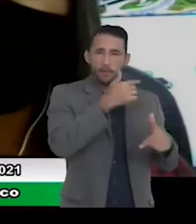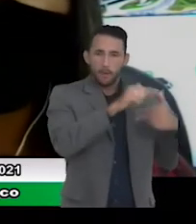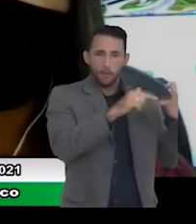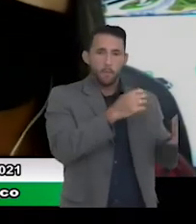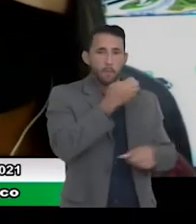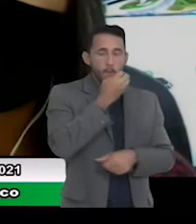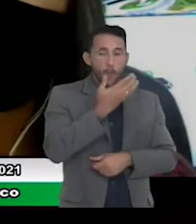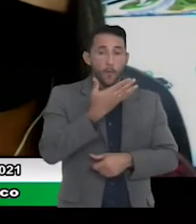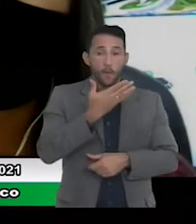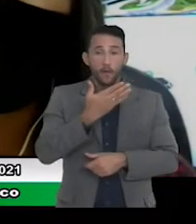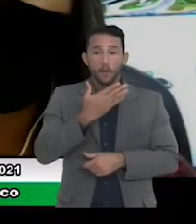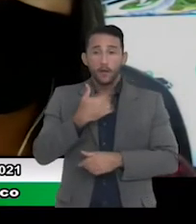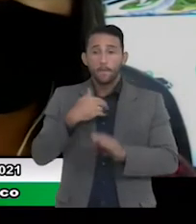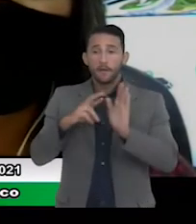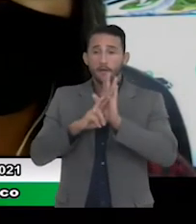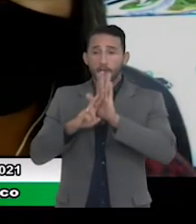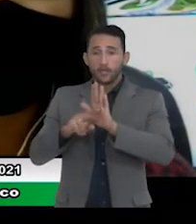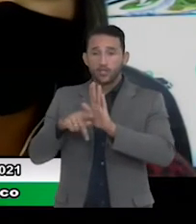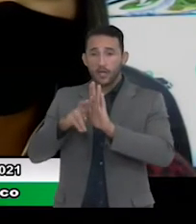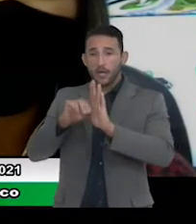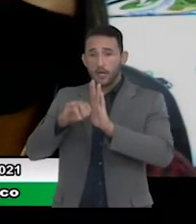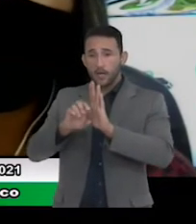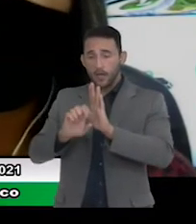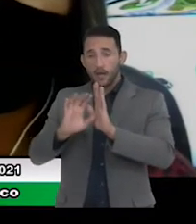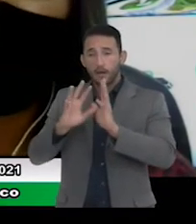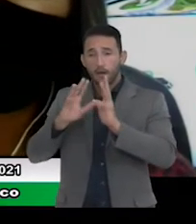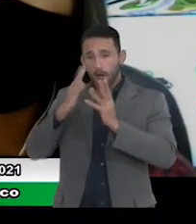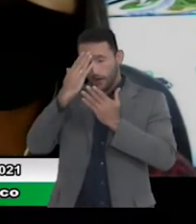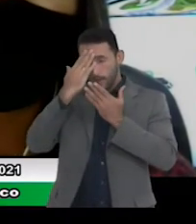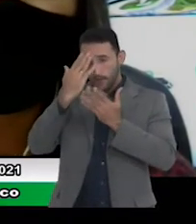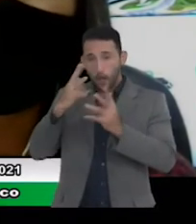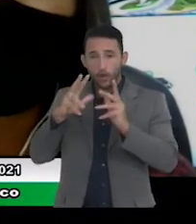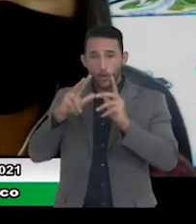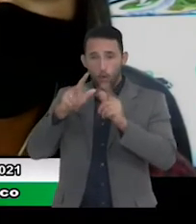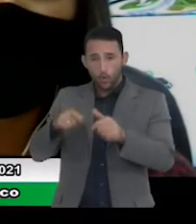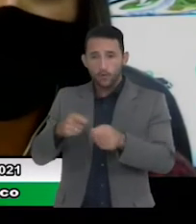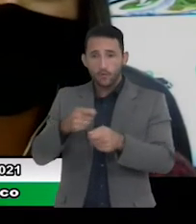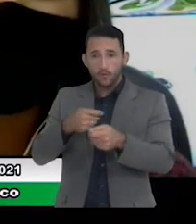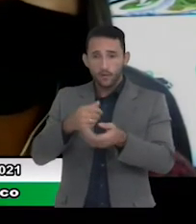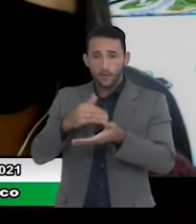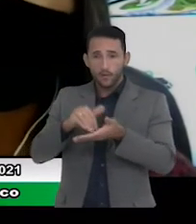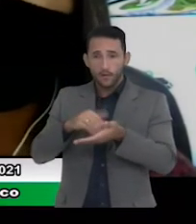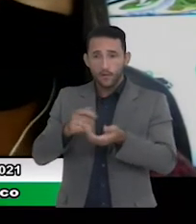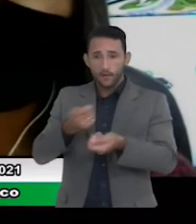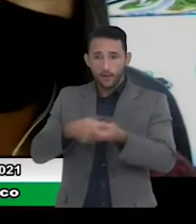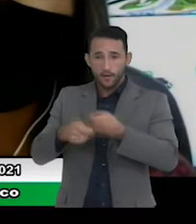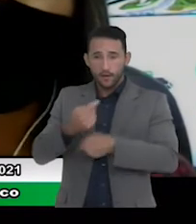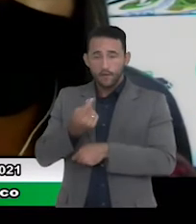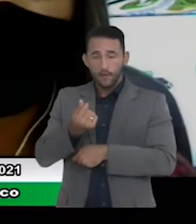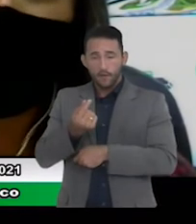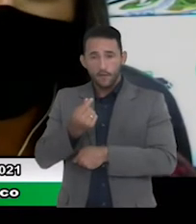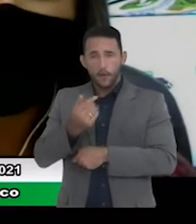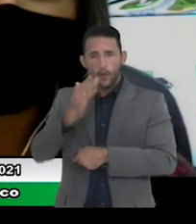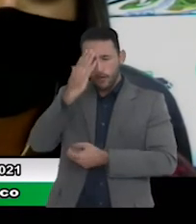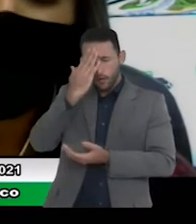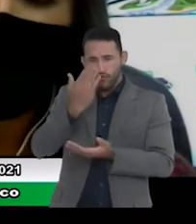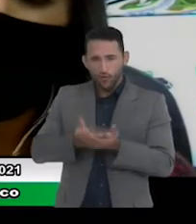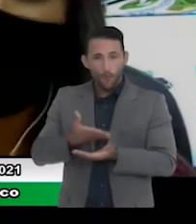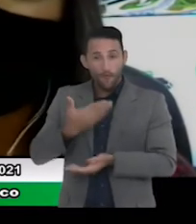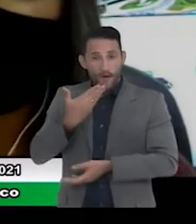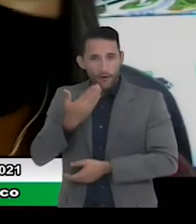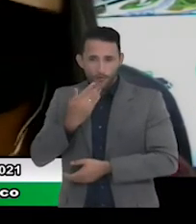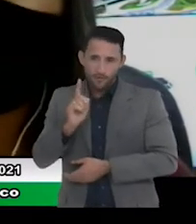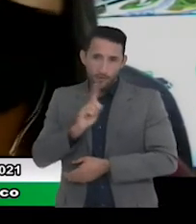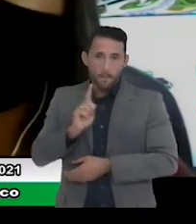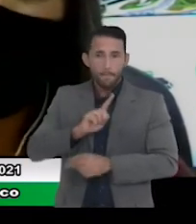Karine agradecer toda a equipe da Secretaria de Finanças não é fácil a responsabilidade é imensa mas vocês são competentes e